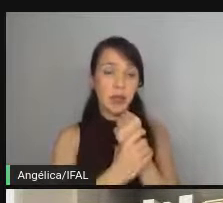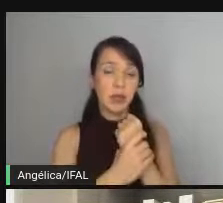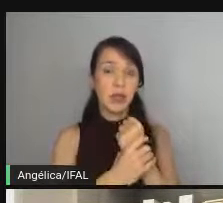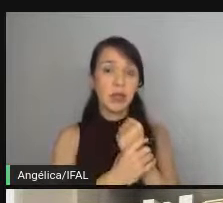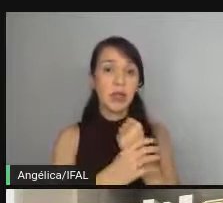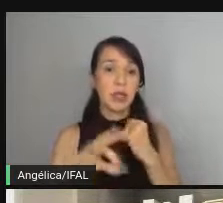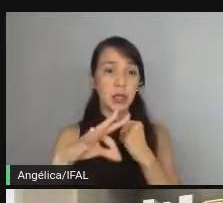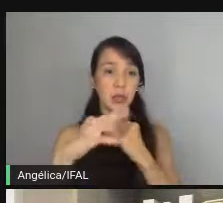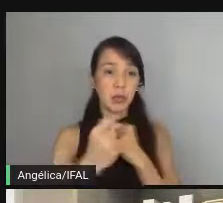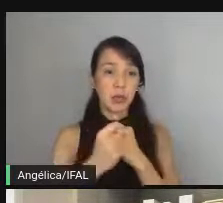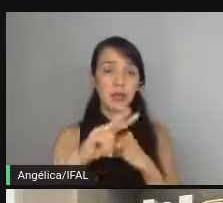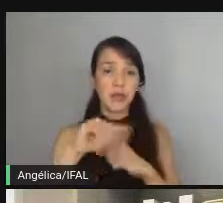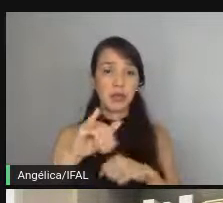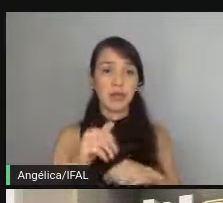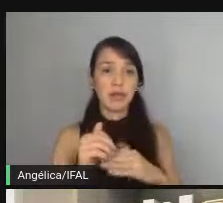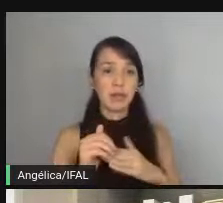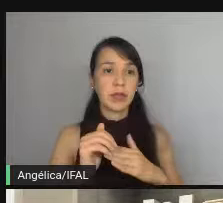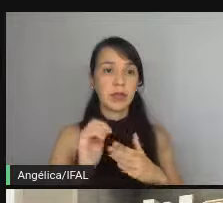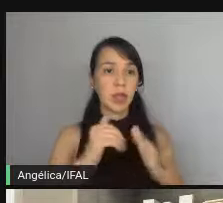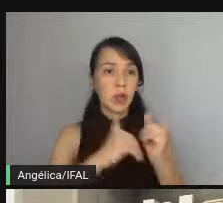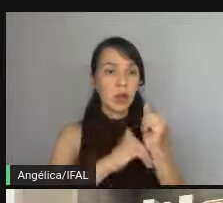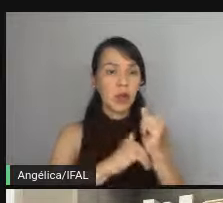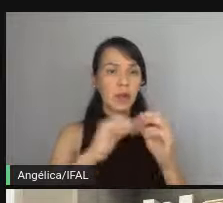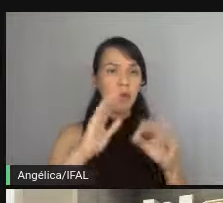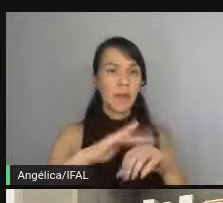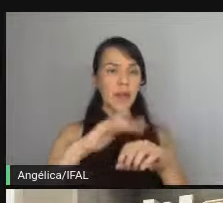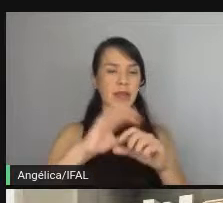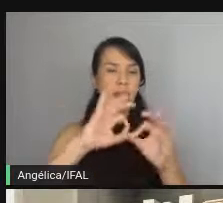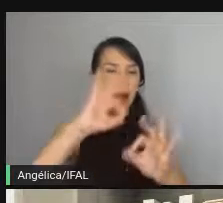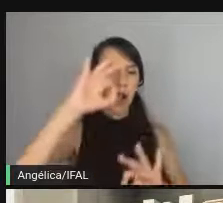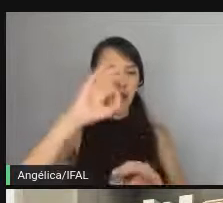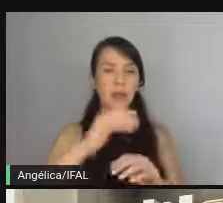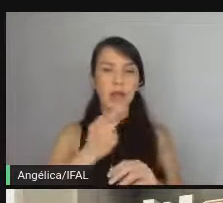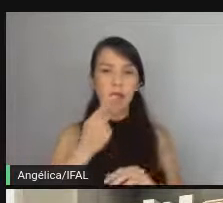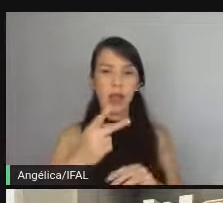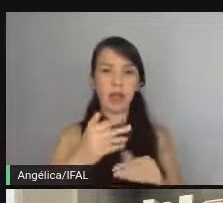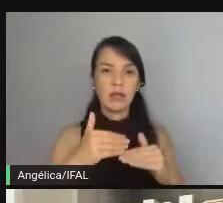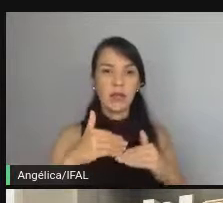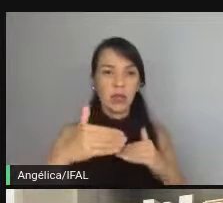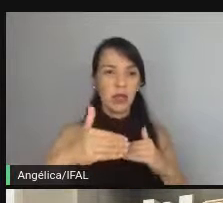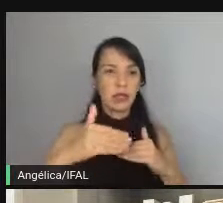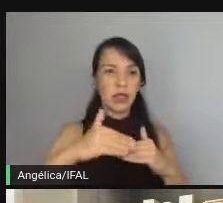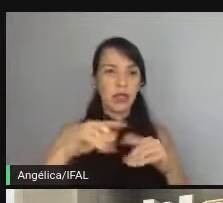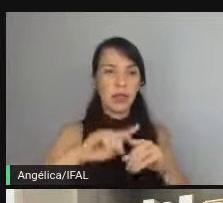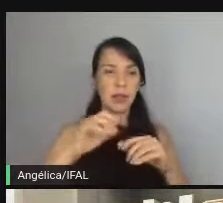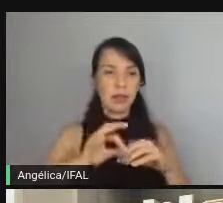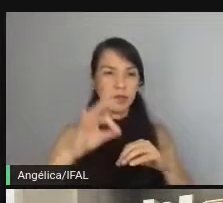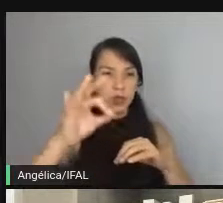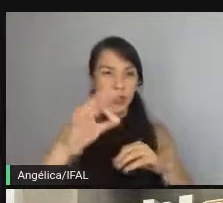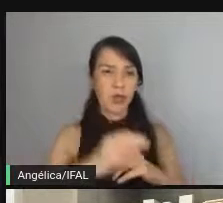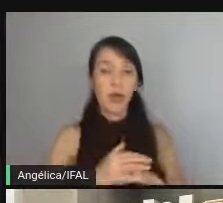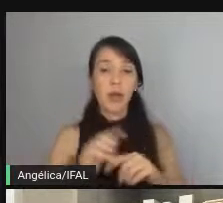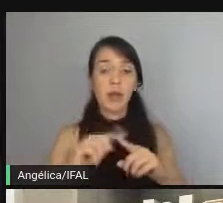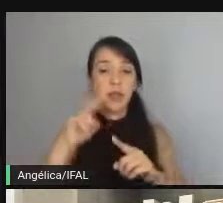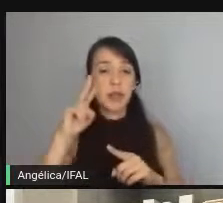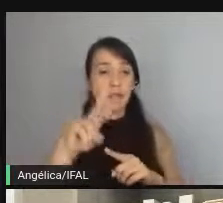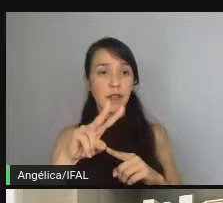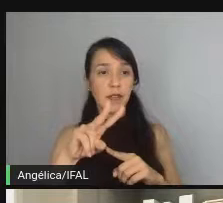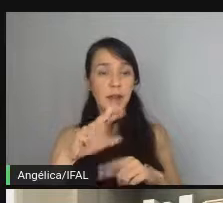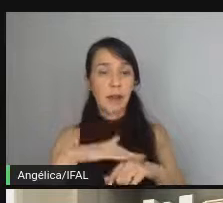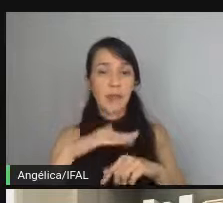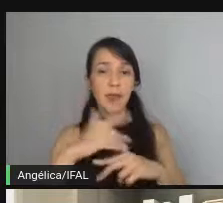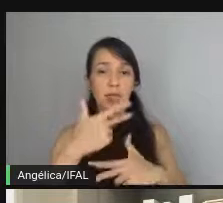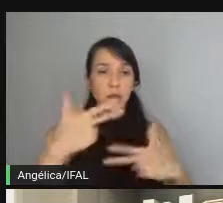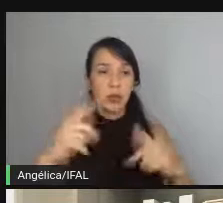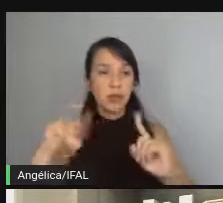isso vai ajudar a manter códigos muito longos. Por isso que eu falo muito médio e longo prazo. E o Faramay comentou também, você começa a enxergar mais as